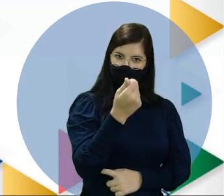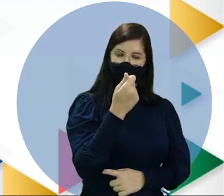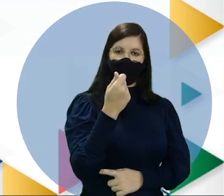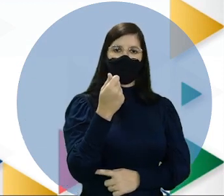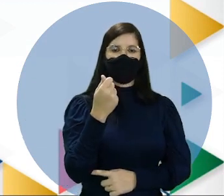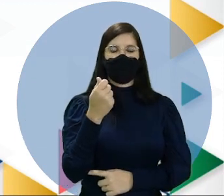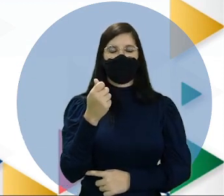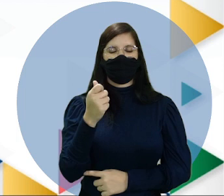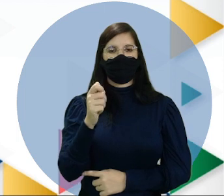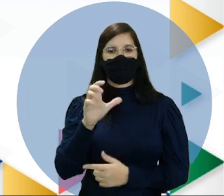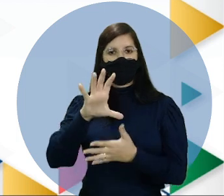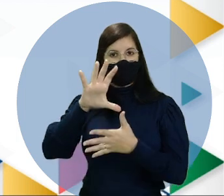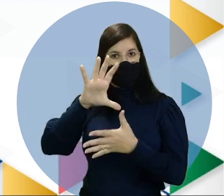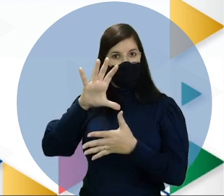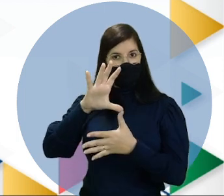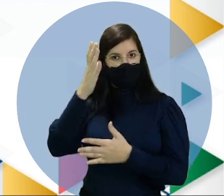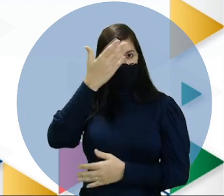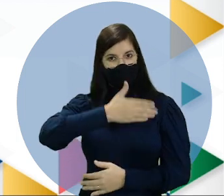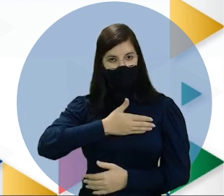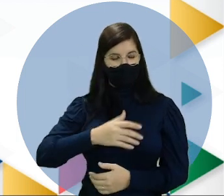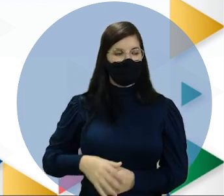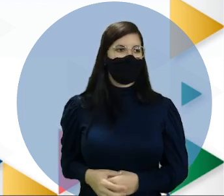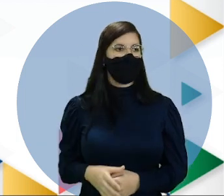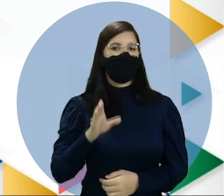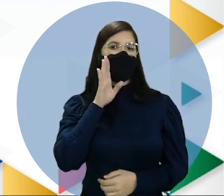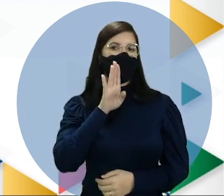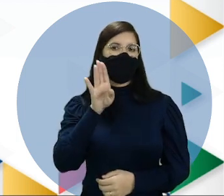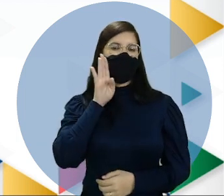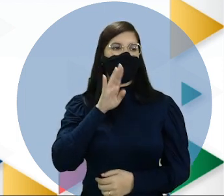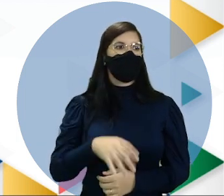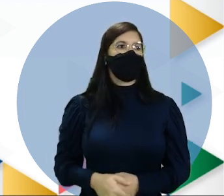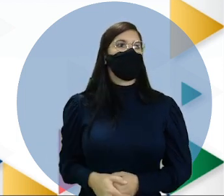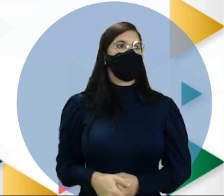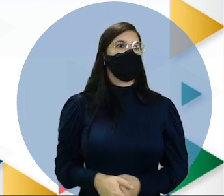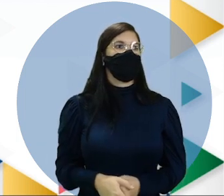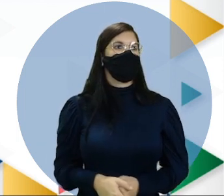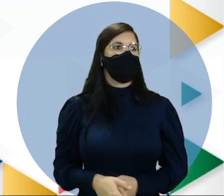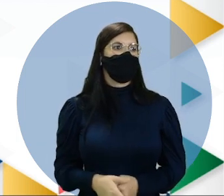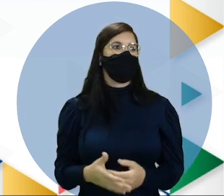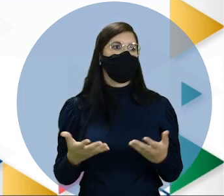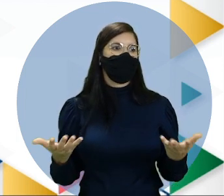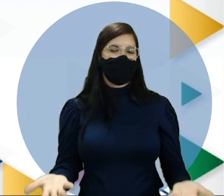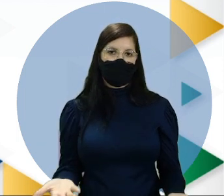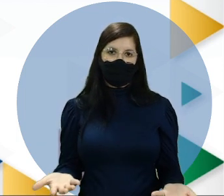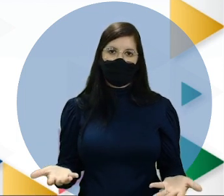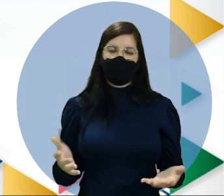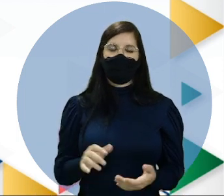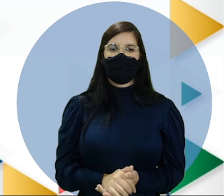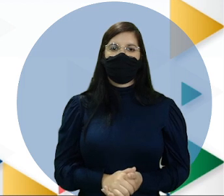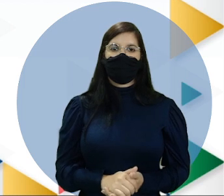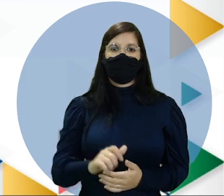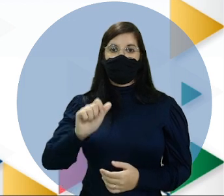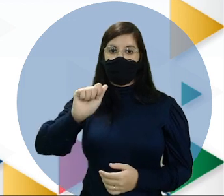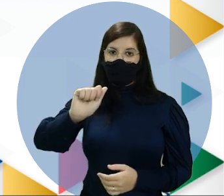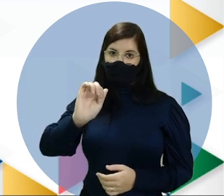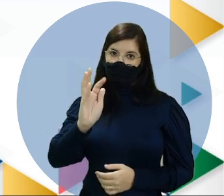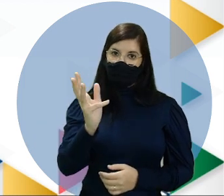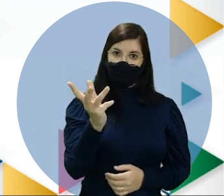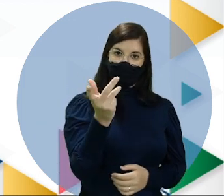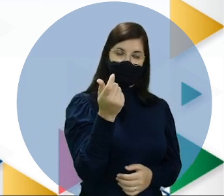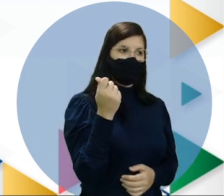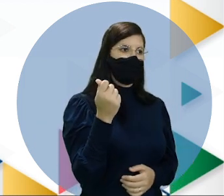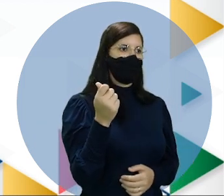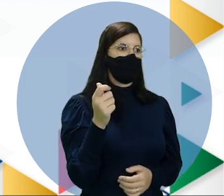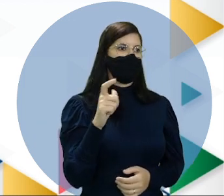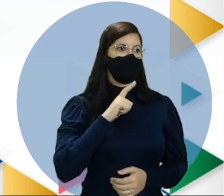Então, observando aí no mapa mundo, bem legal. Agora vamos falar sobre o continente asiático. O continente asiático, na realidade,